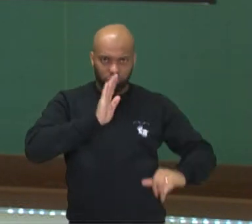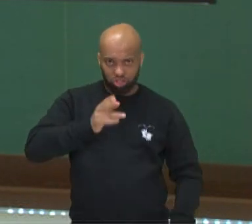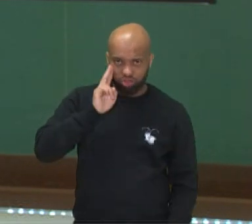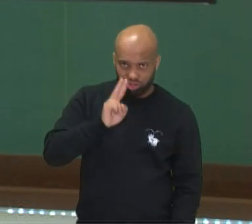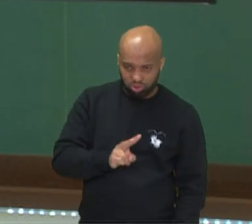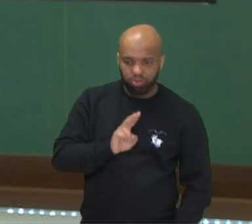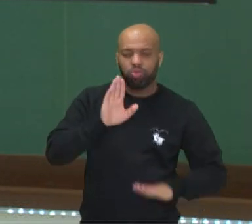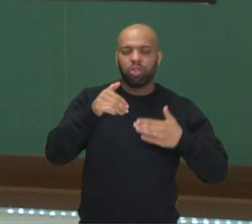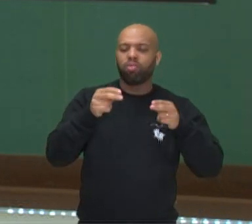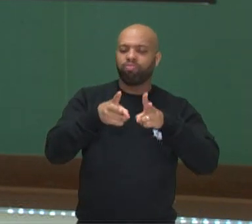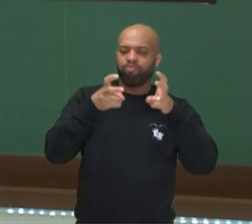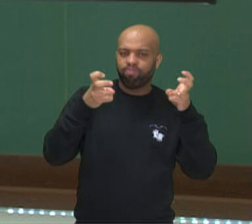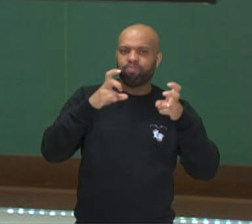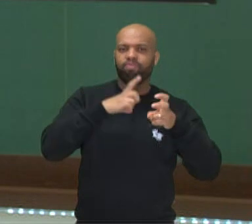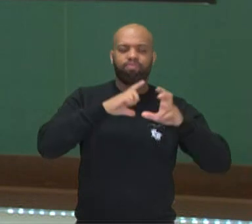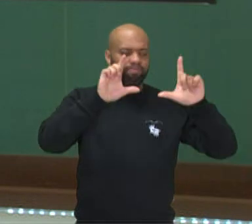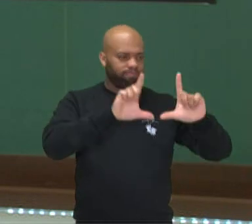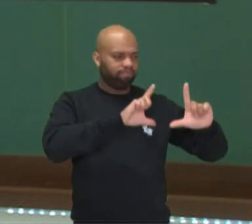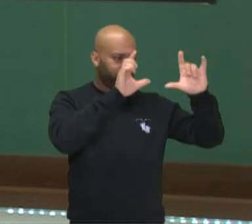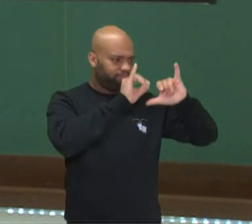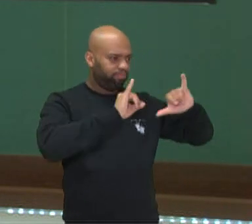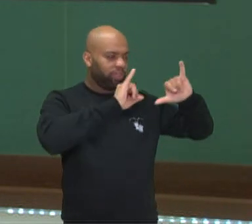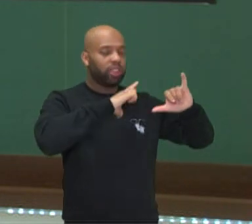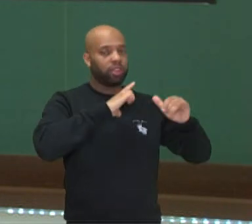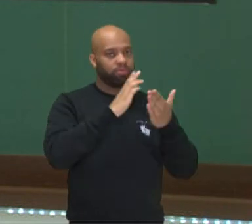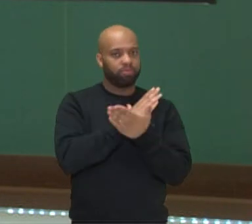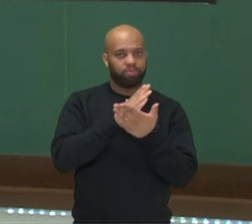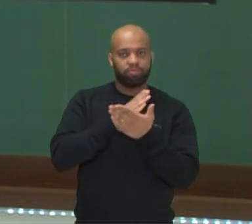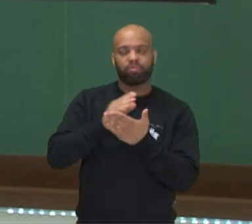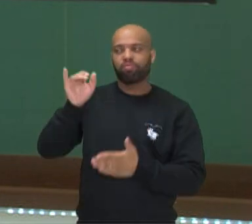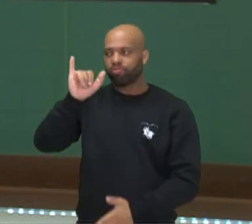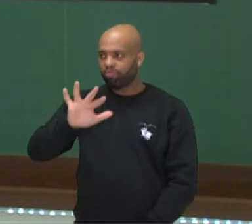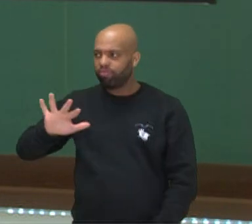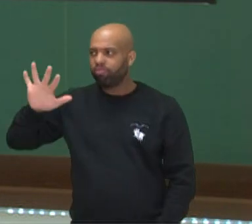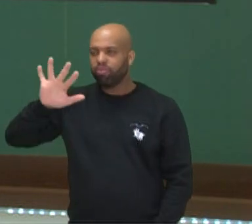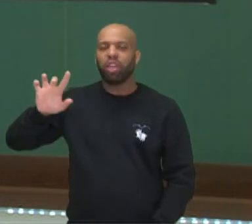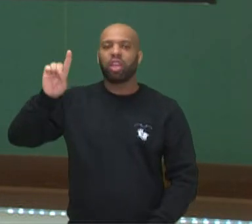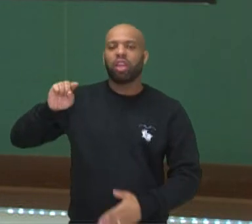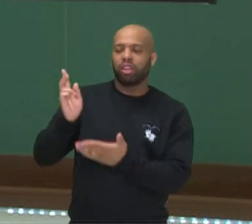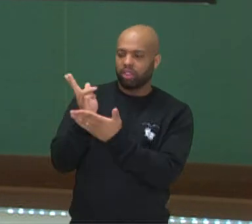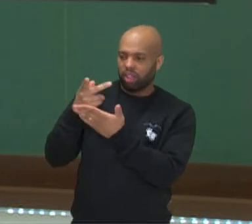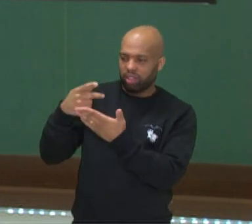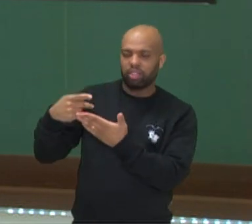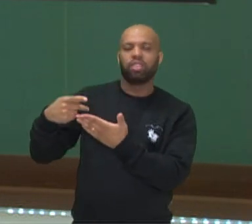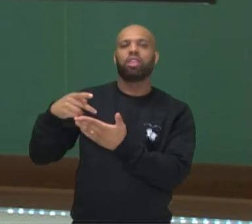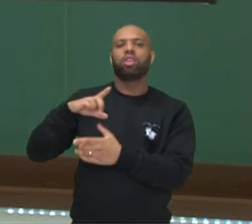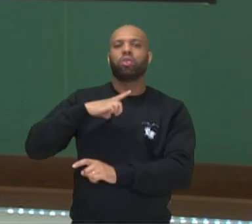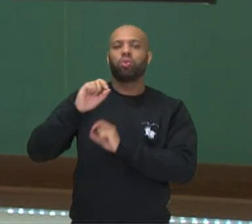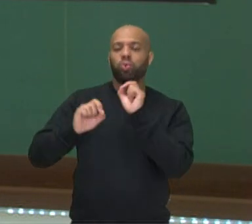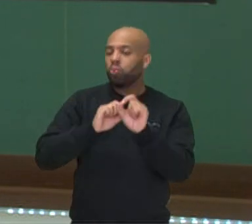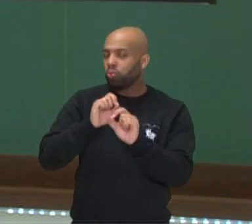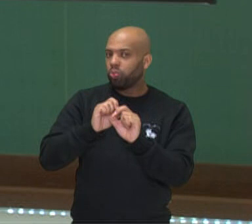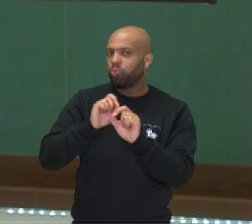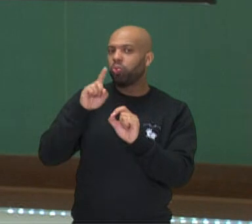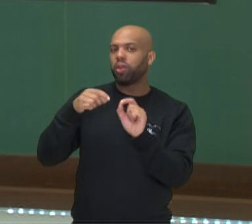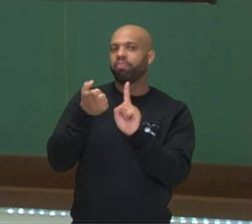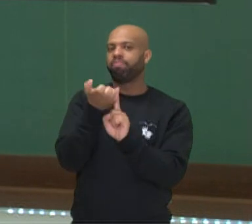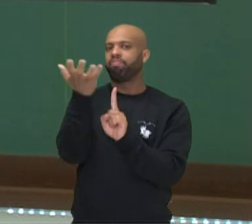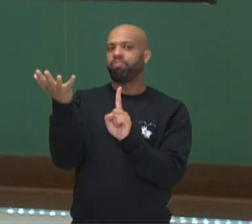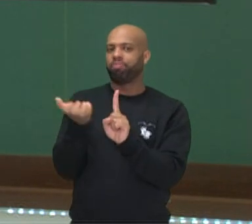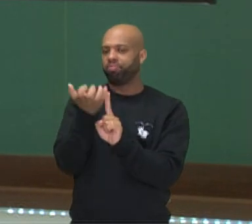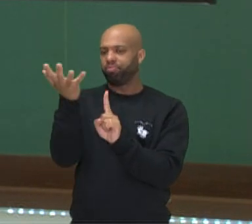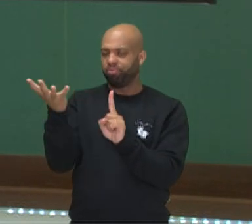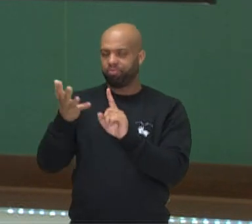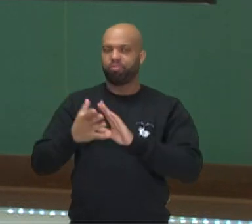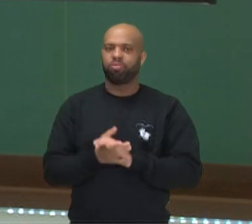percebam que nesses anúncios existem alguns desenhos, ilustrações ali que constituem o que nós chamamos de linguagem